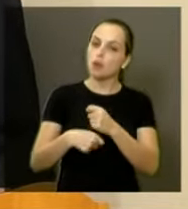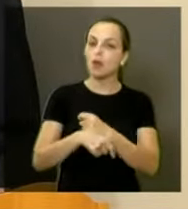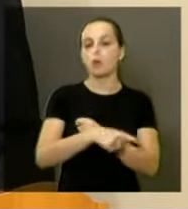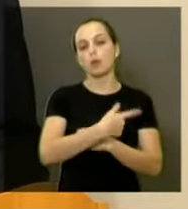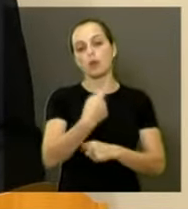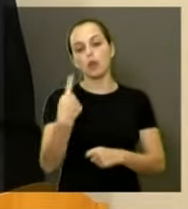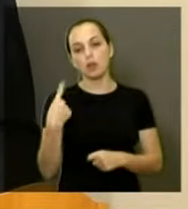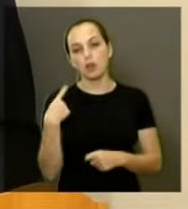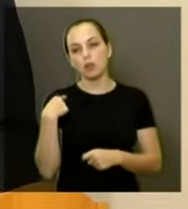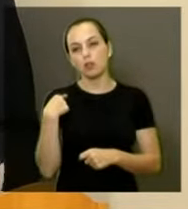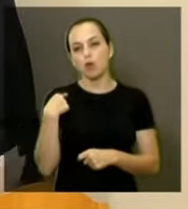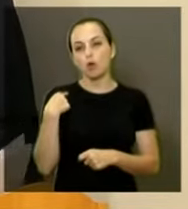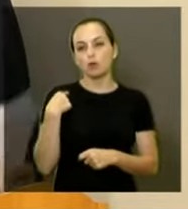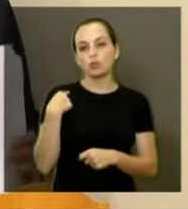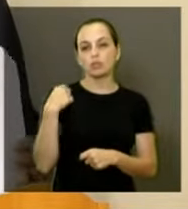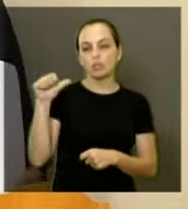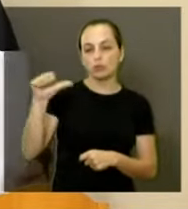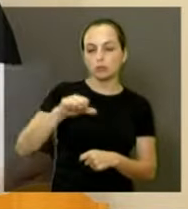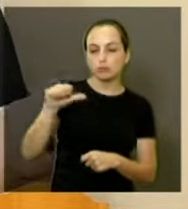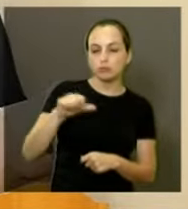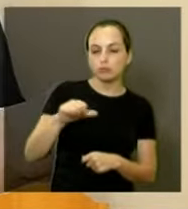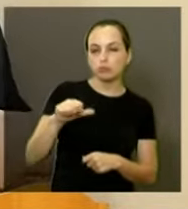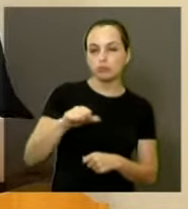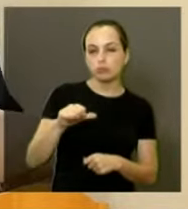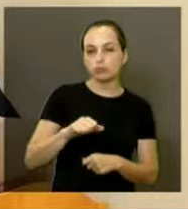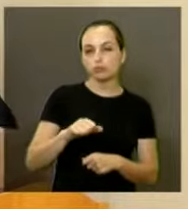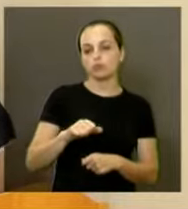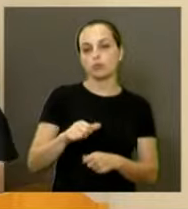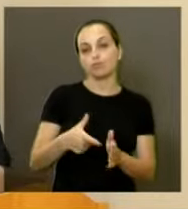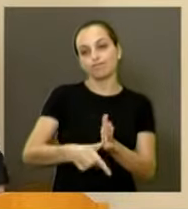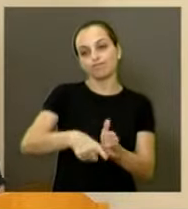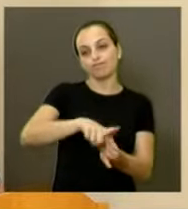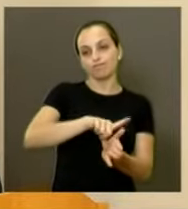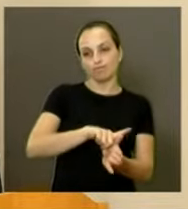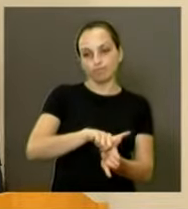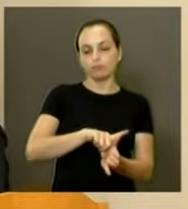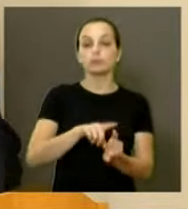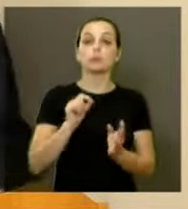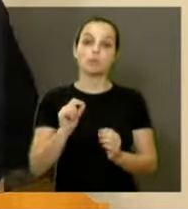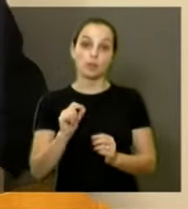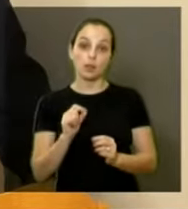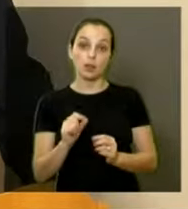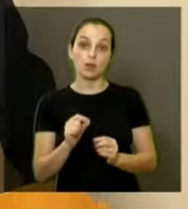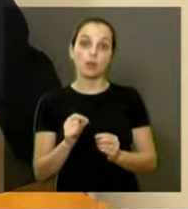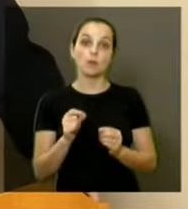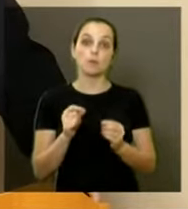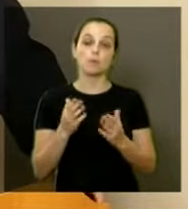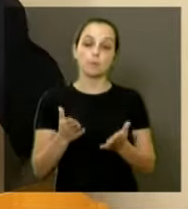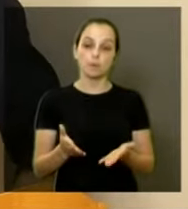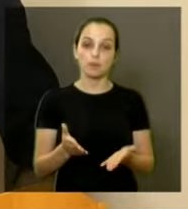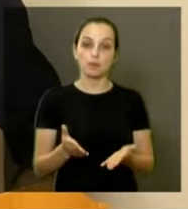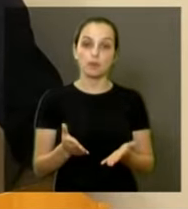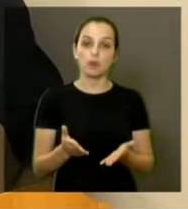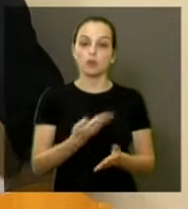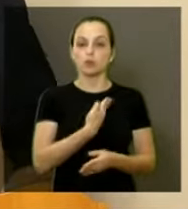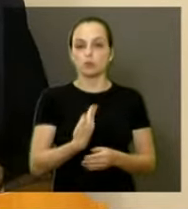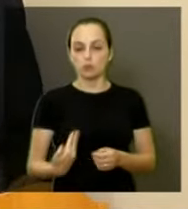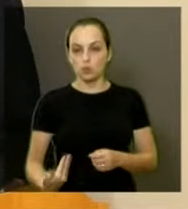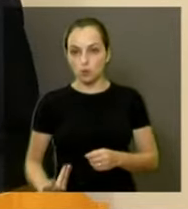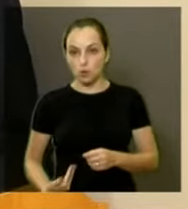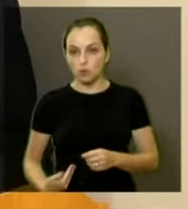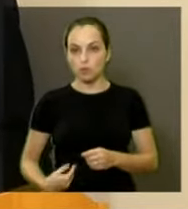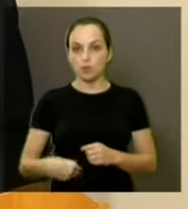estávamos entrando numa retração. Então, acho que, do ponto de vista do governo